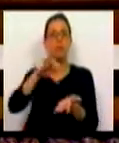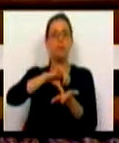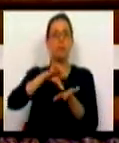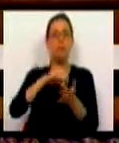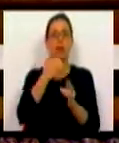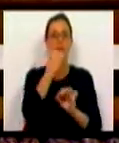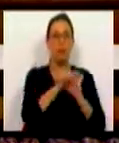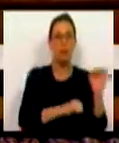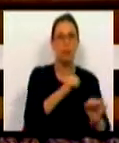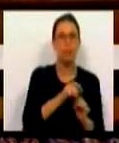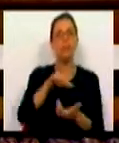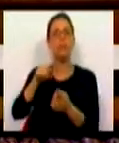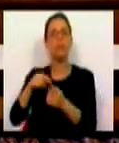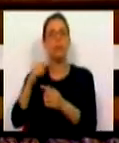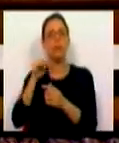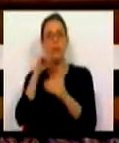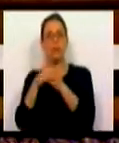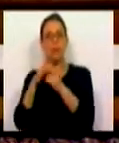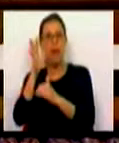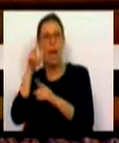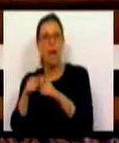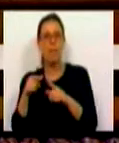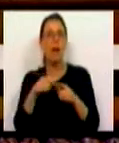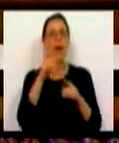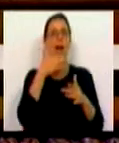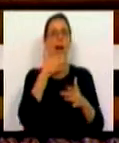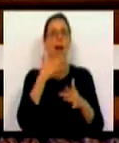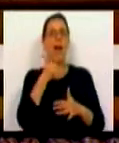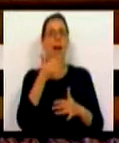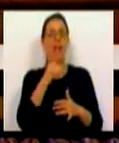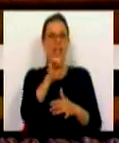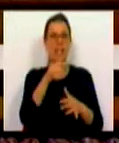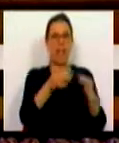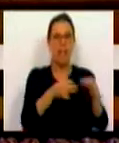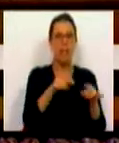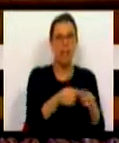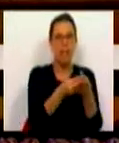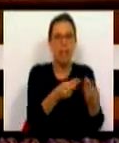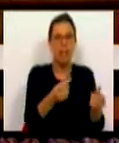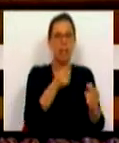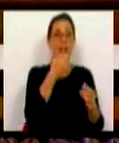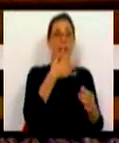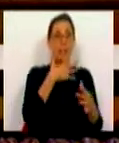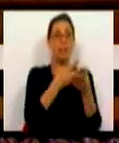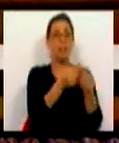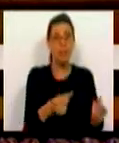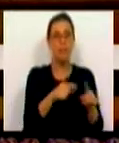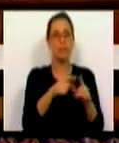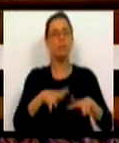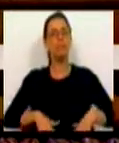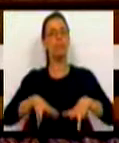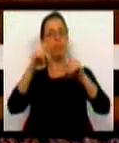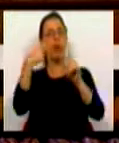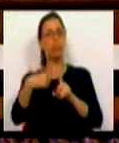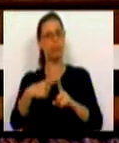hortofrutícolas, matadouros, lagares. Houve uma enorme evolução